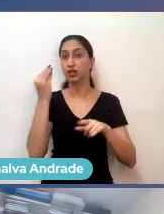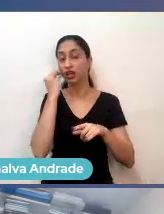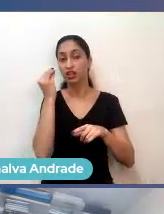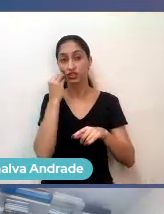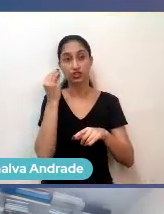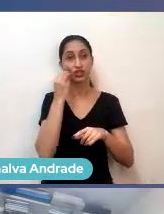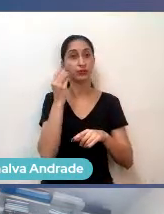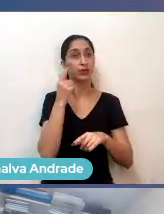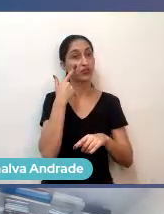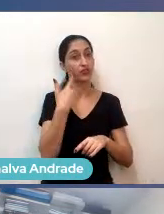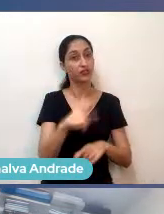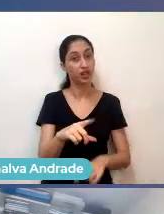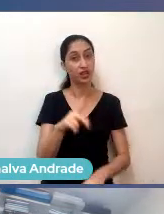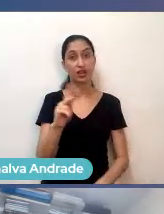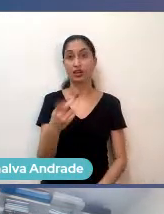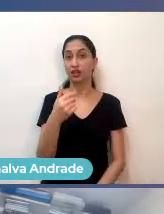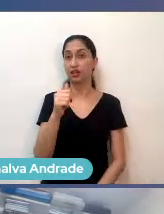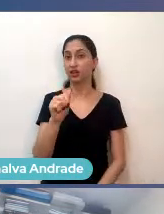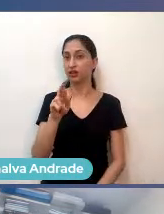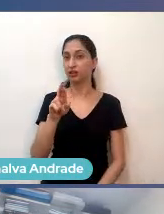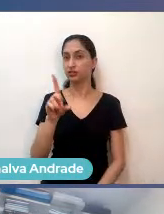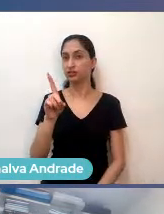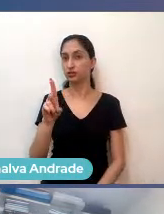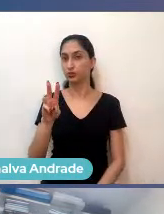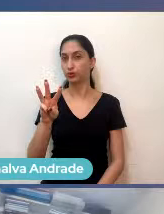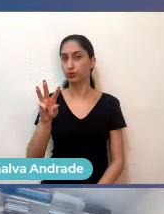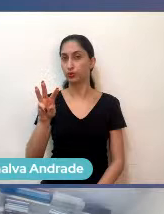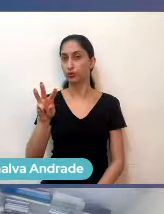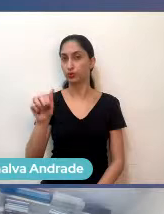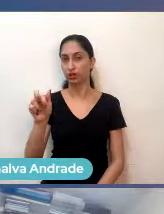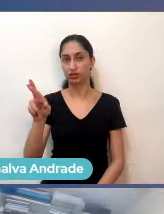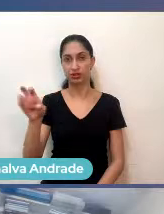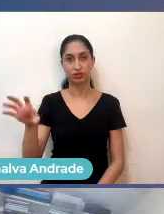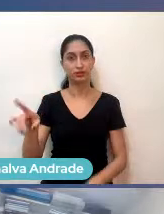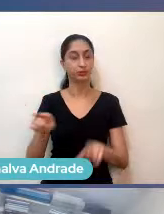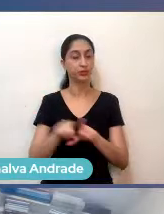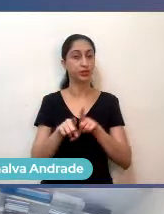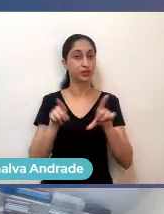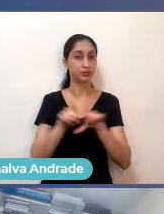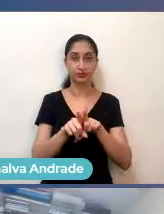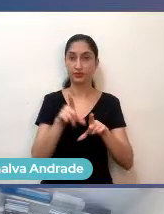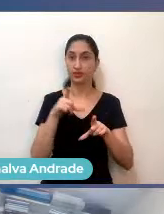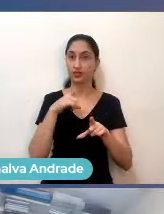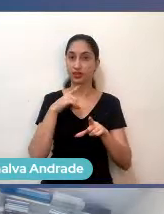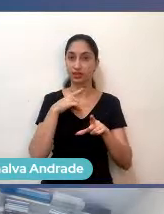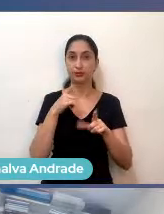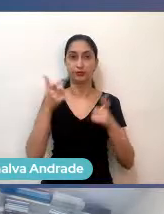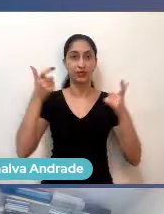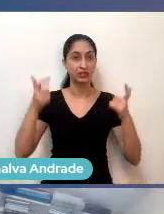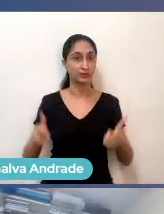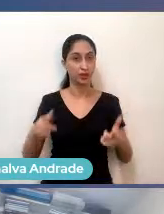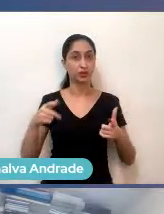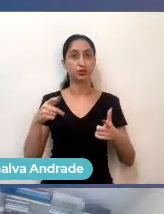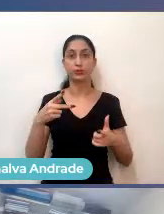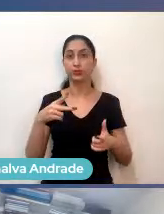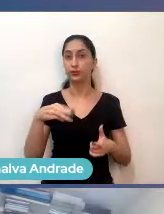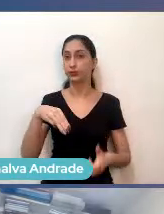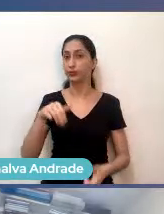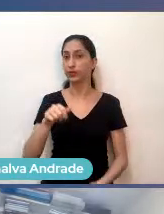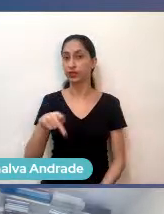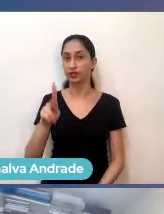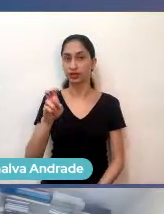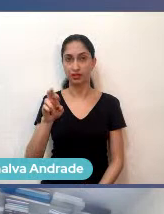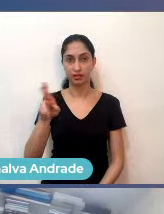e o Porto Digital como um todo, que é referência até internacionalmente. Espaço Maker, existe com as duas